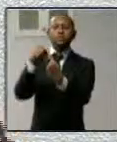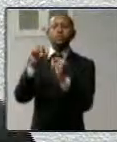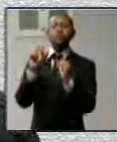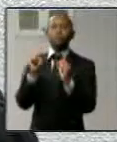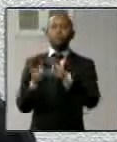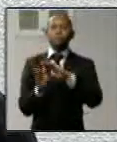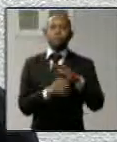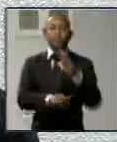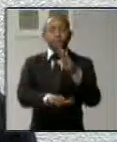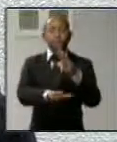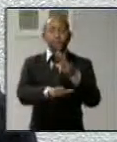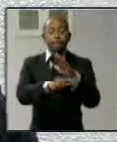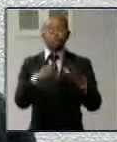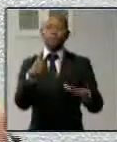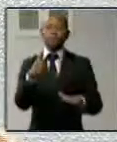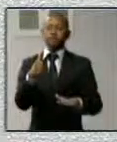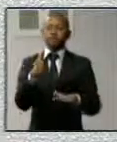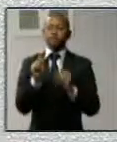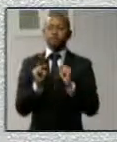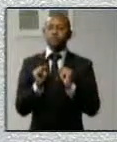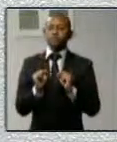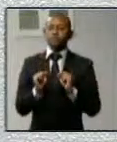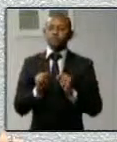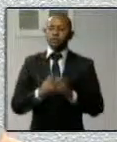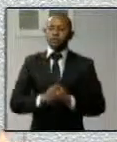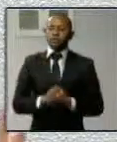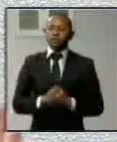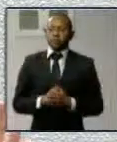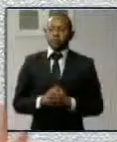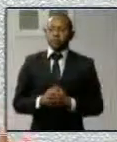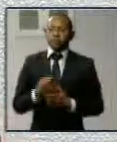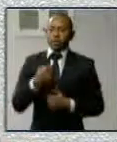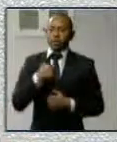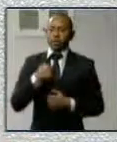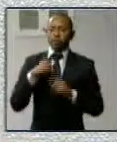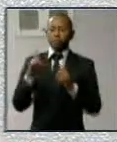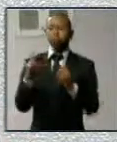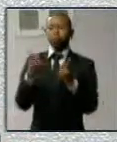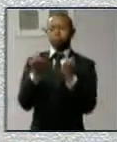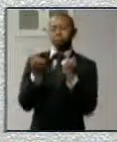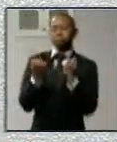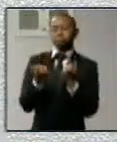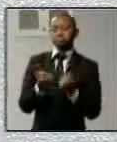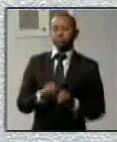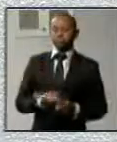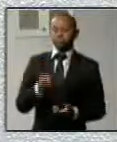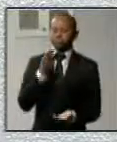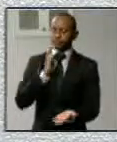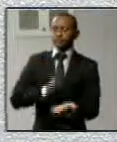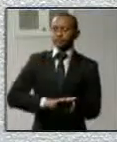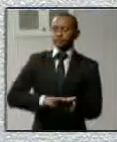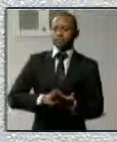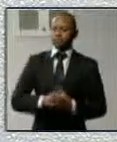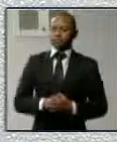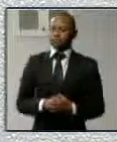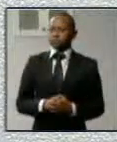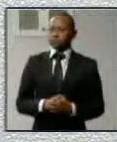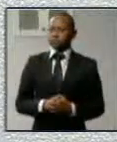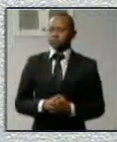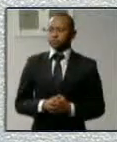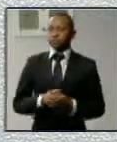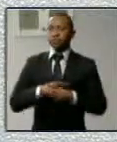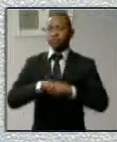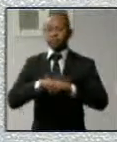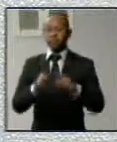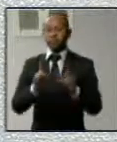primeiro lugar, eu sou autista, só que um